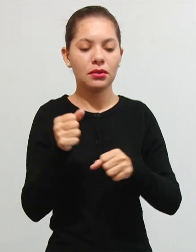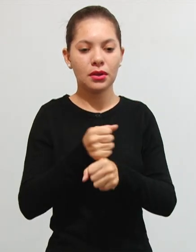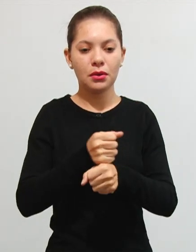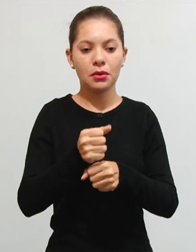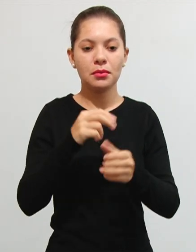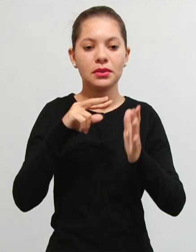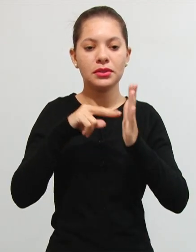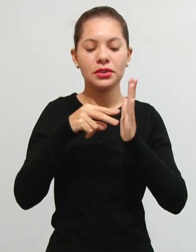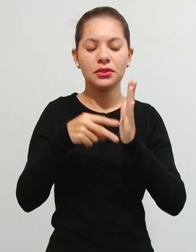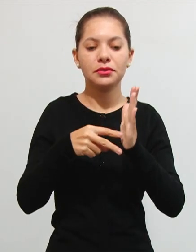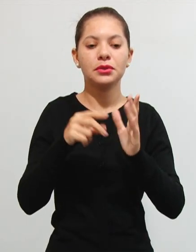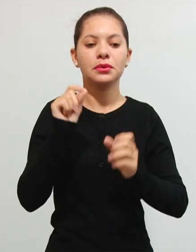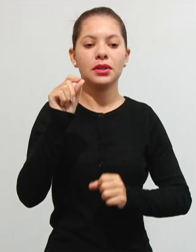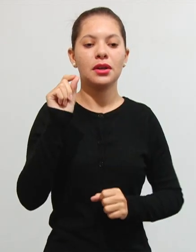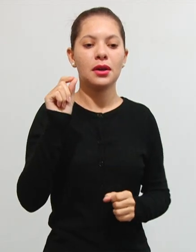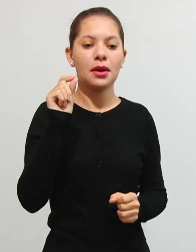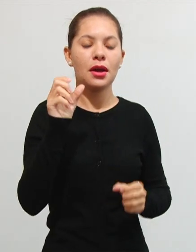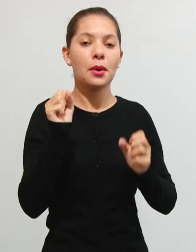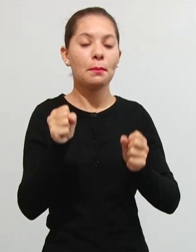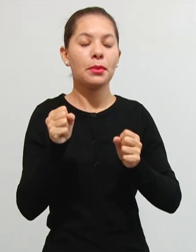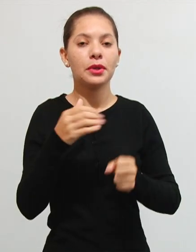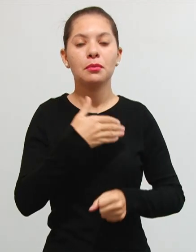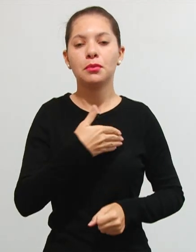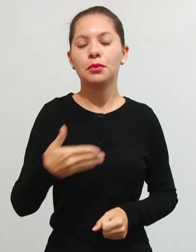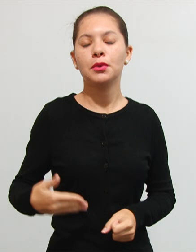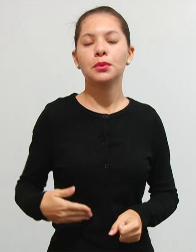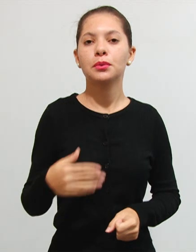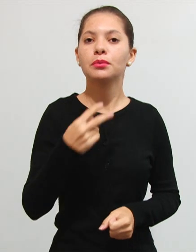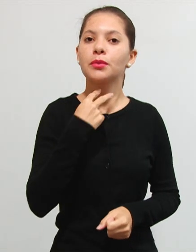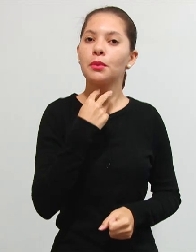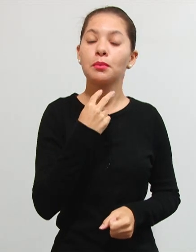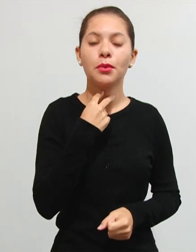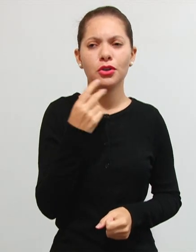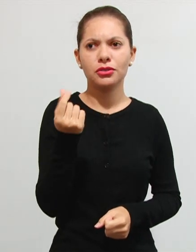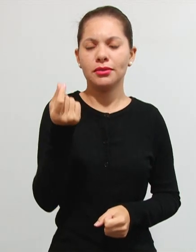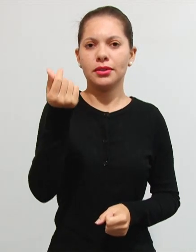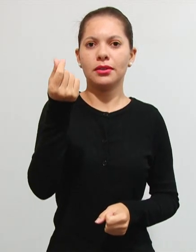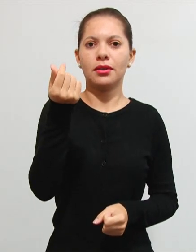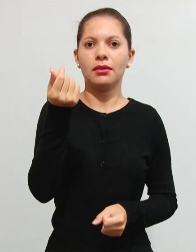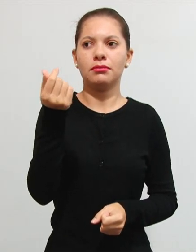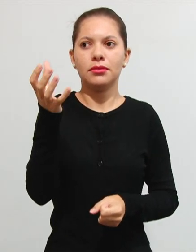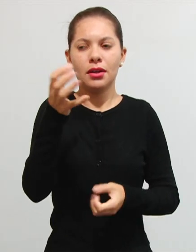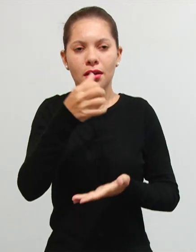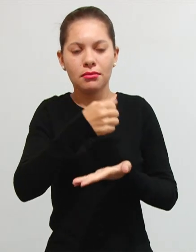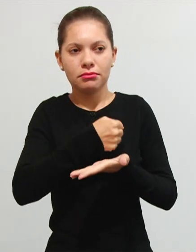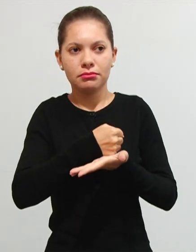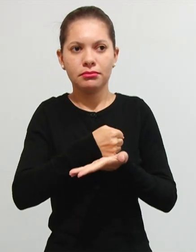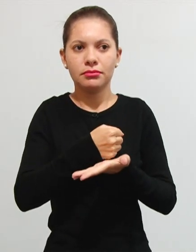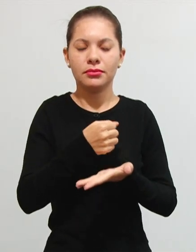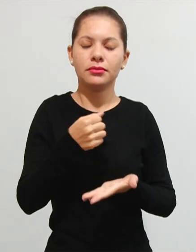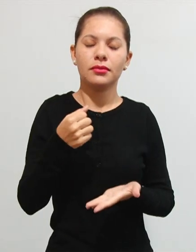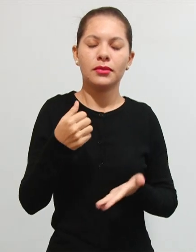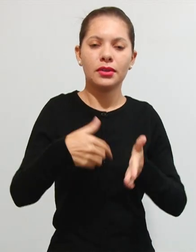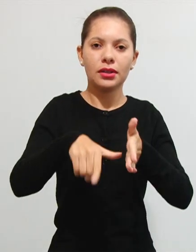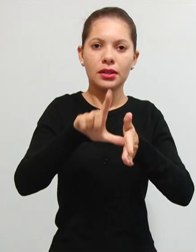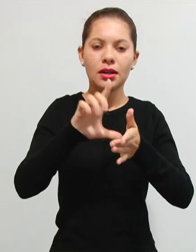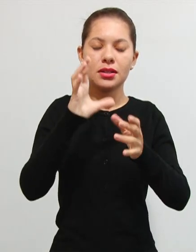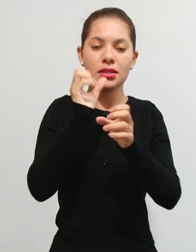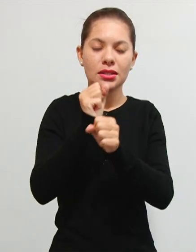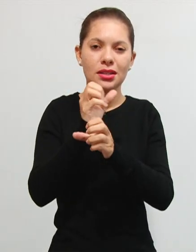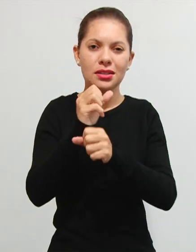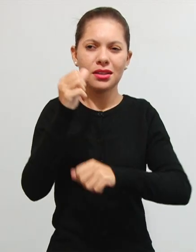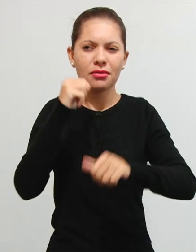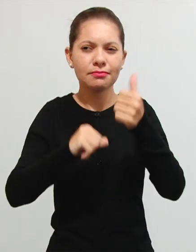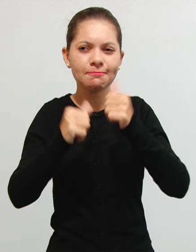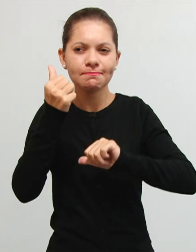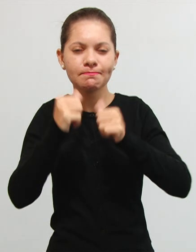público não pode lucrar com isso ele tem que ver quanto que ele gastou para estar ali fazendo a distribuição, né?